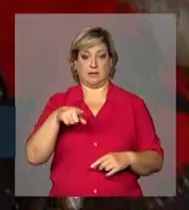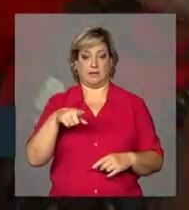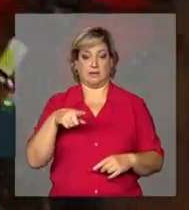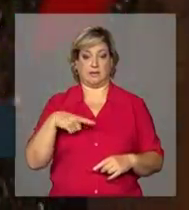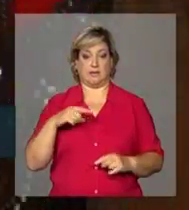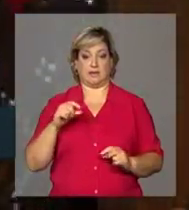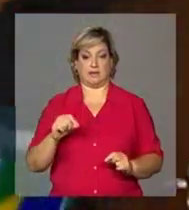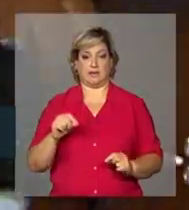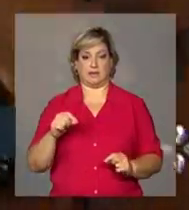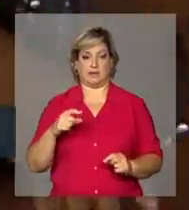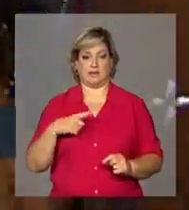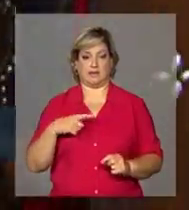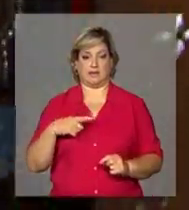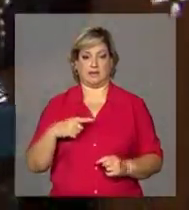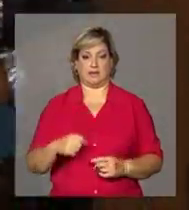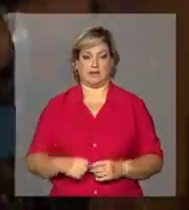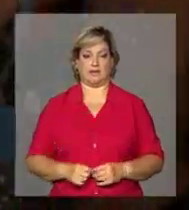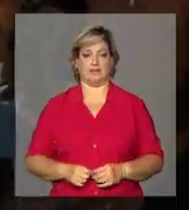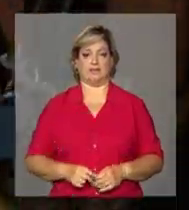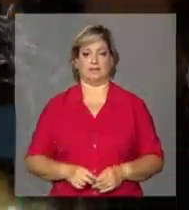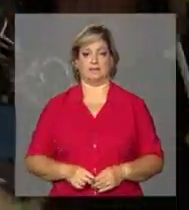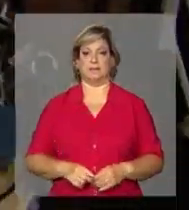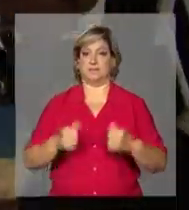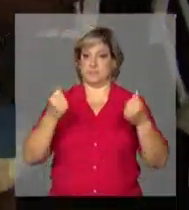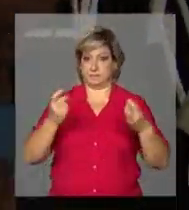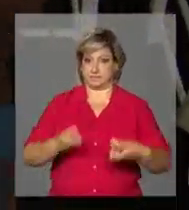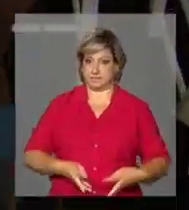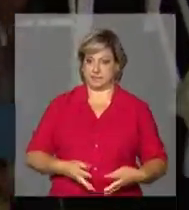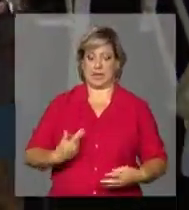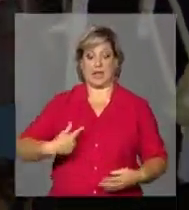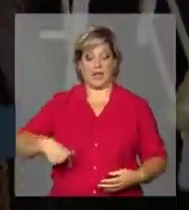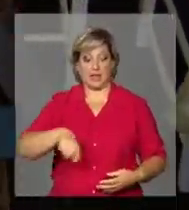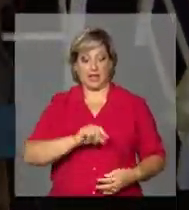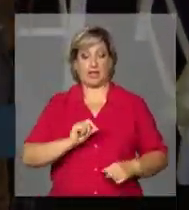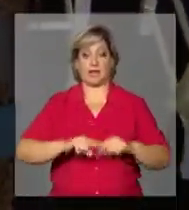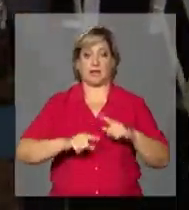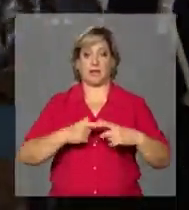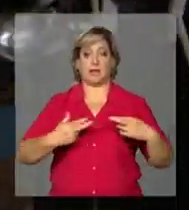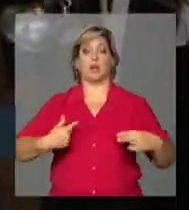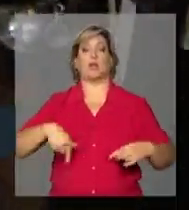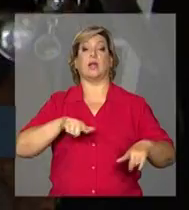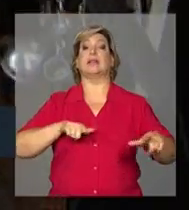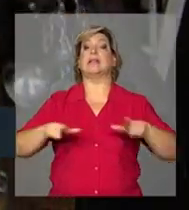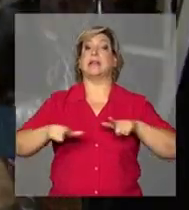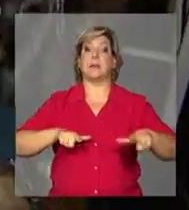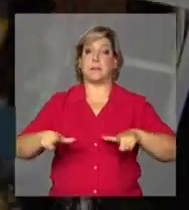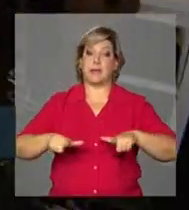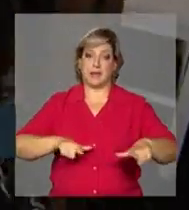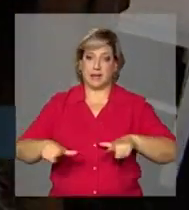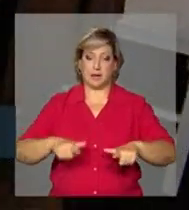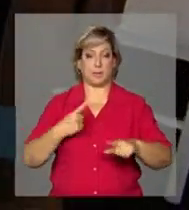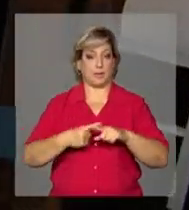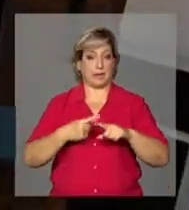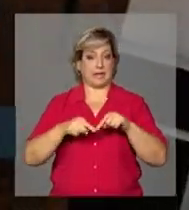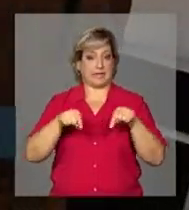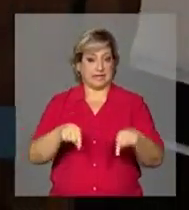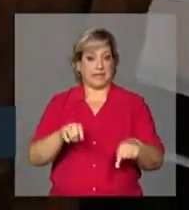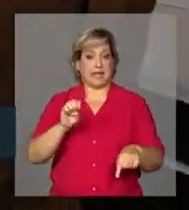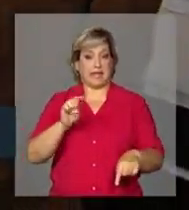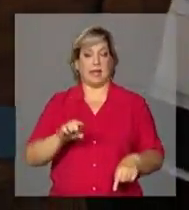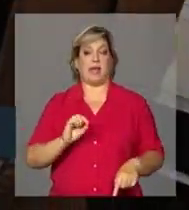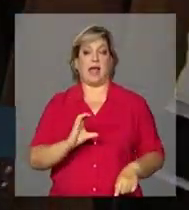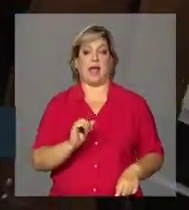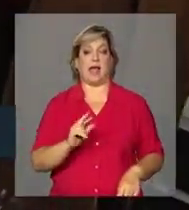Aqui tem faca. É o seguinte, são nossos instrumentos, de nosso trabalho. Porque isso aqui é a